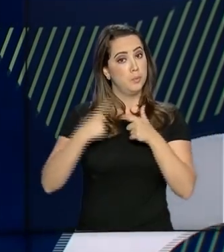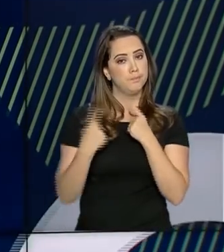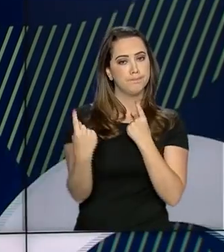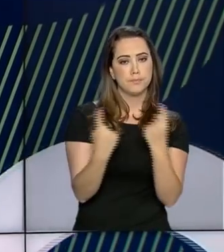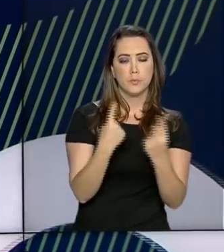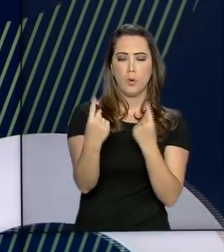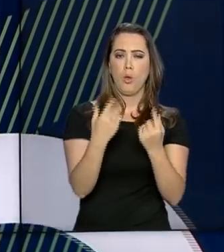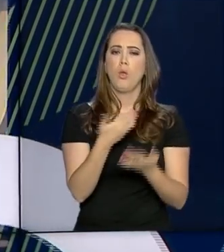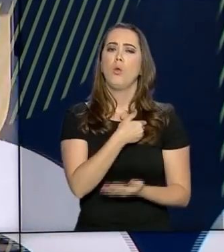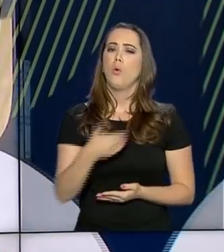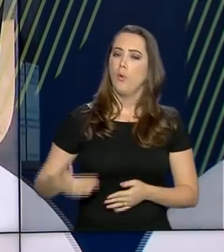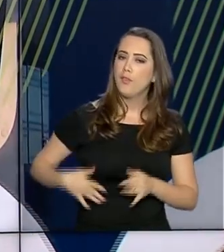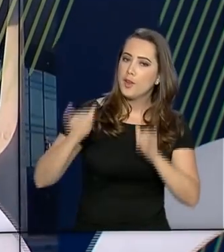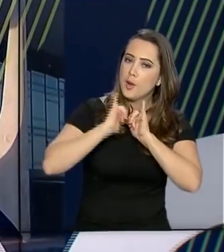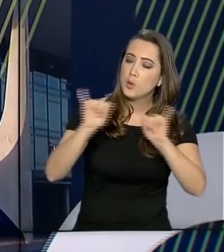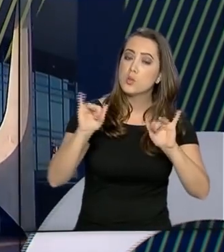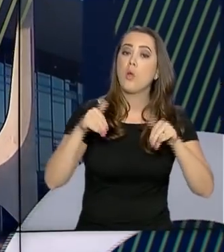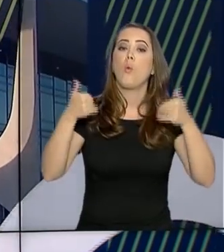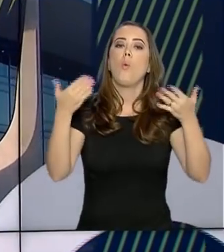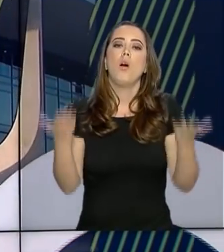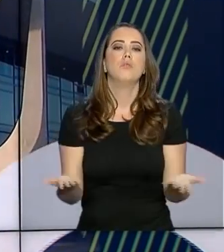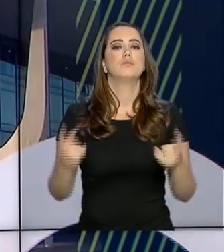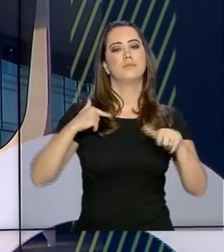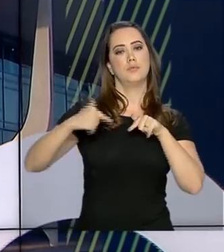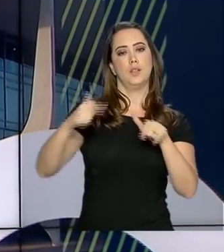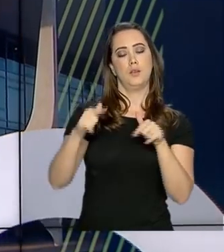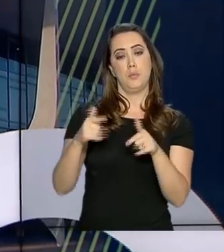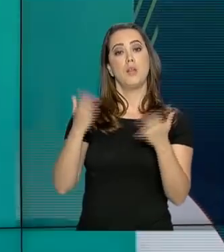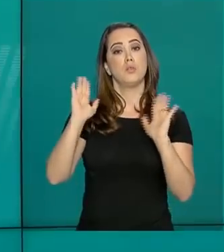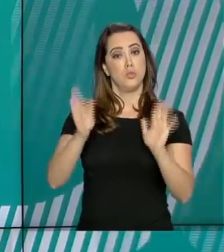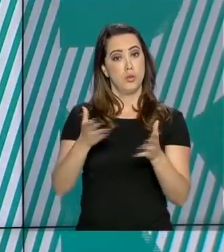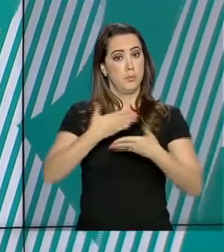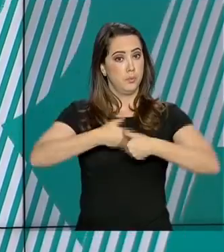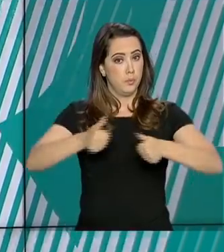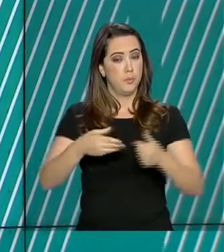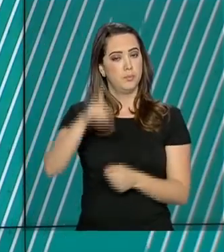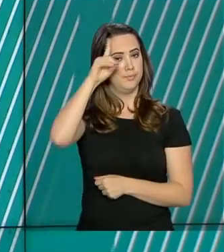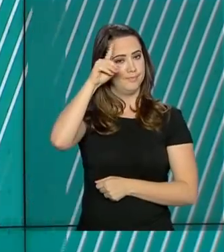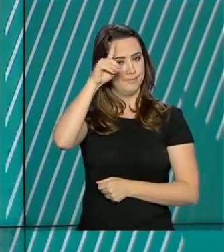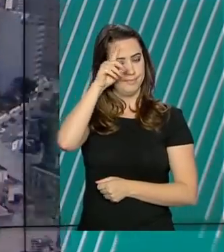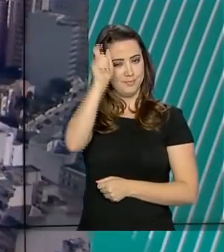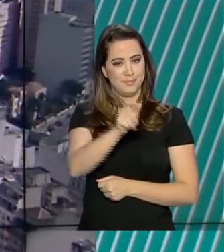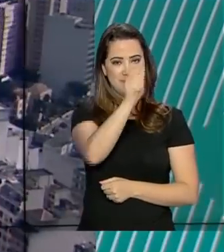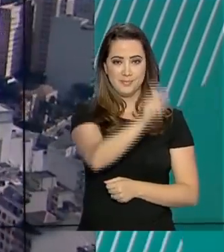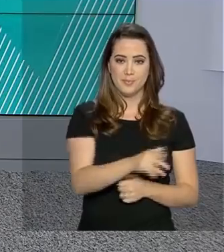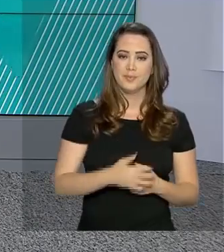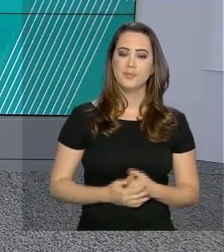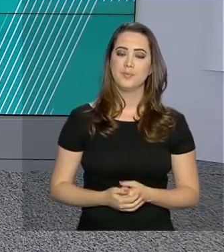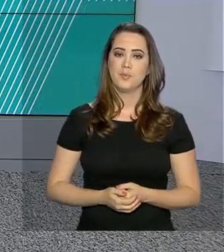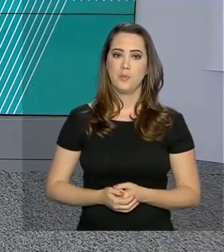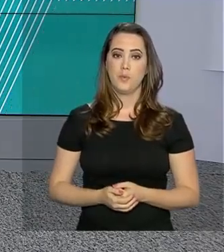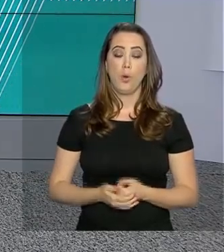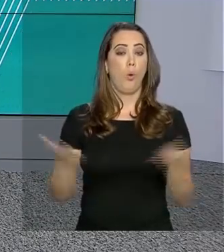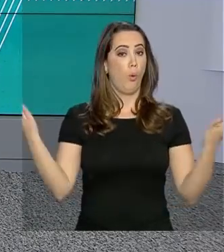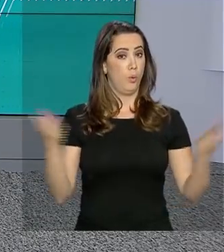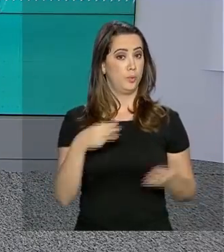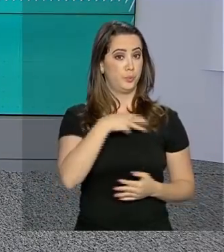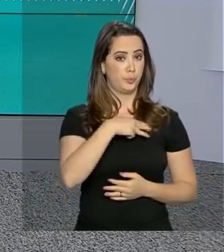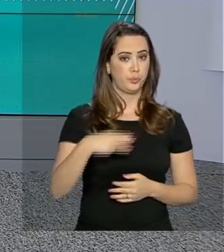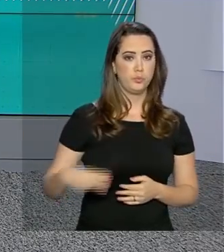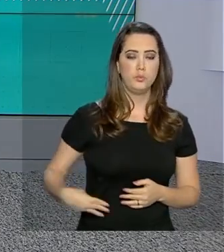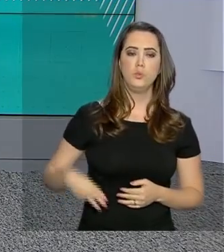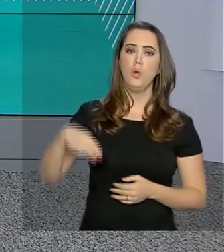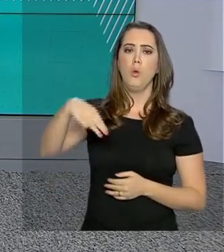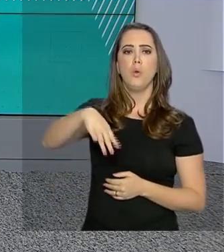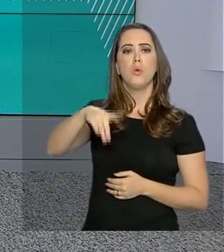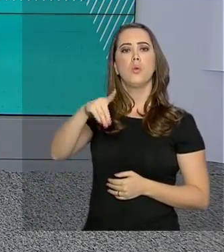e o governo no anunciar quais ações estão sendo tomadas para melhorar o dia a dia do brasileiro. Hoje, o ministro do